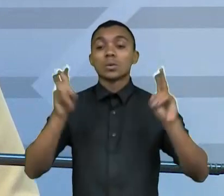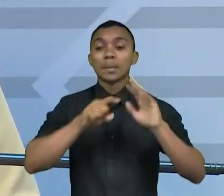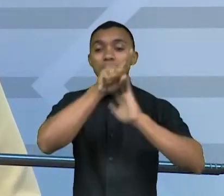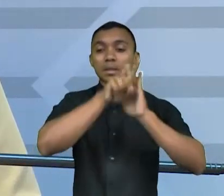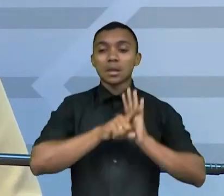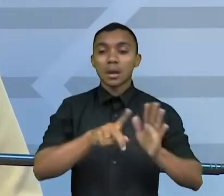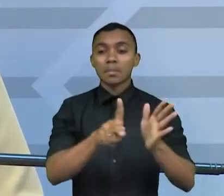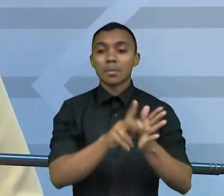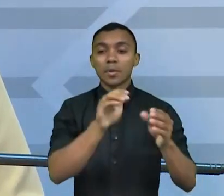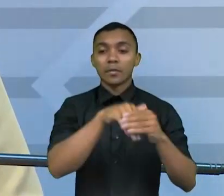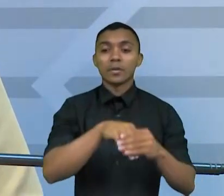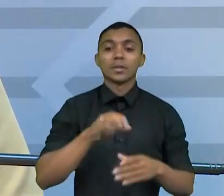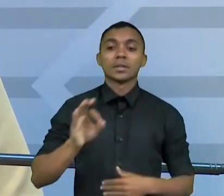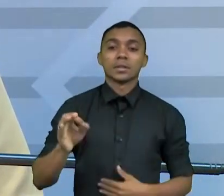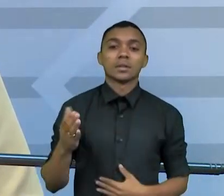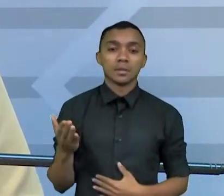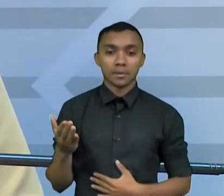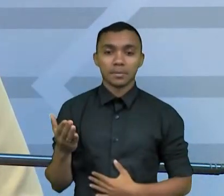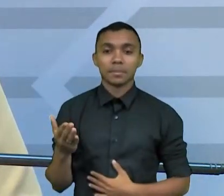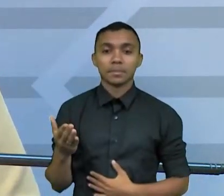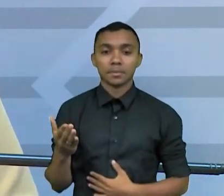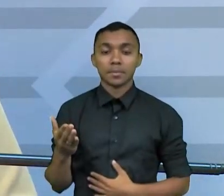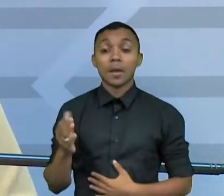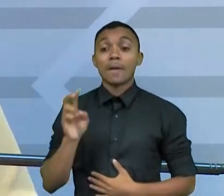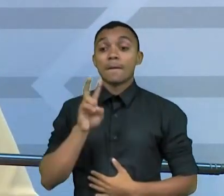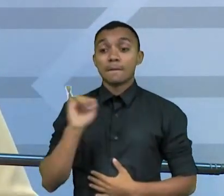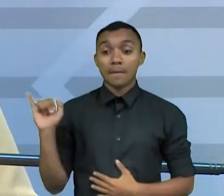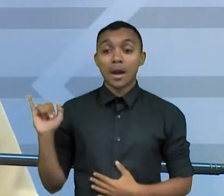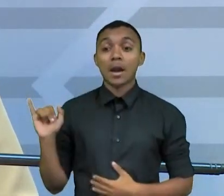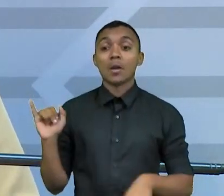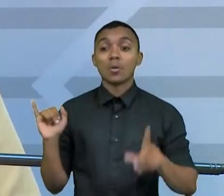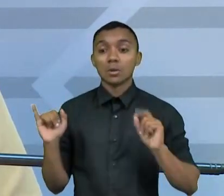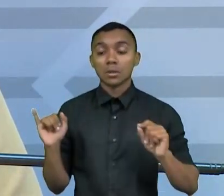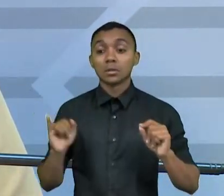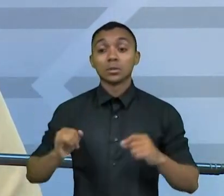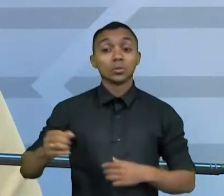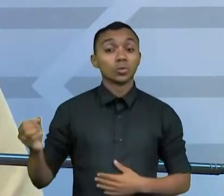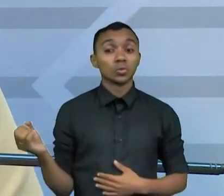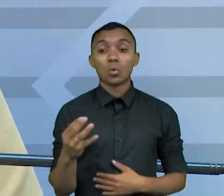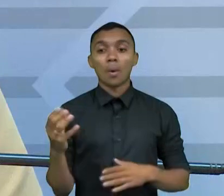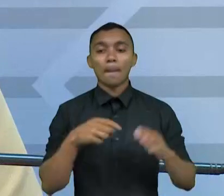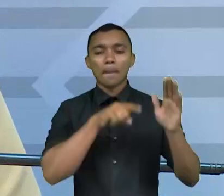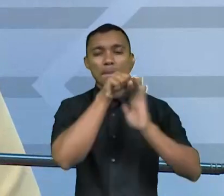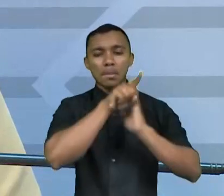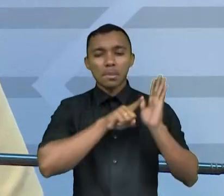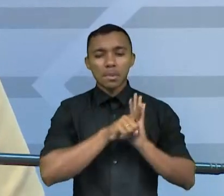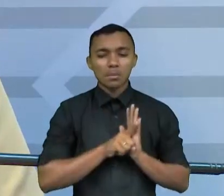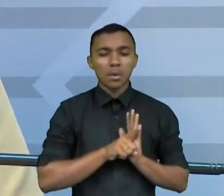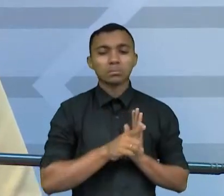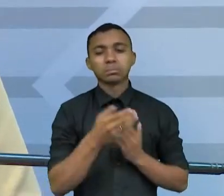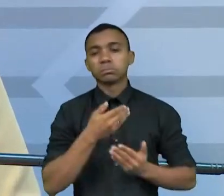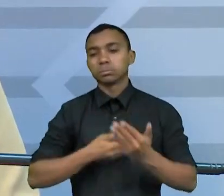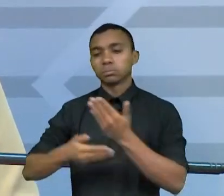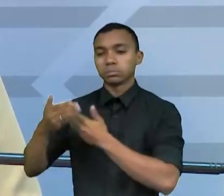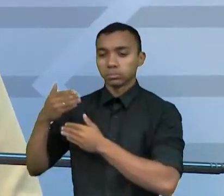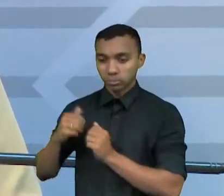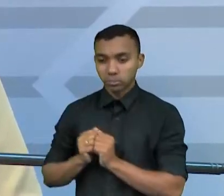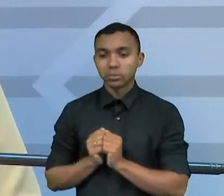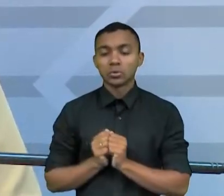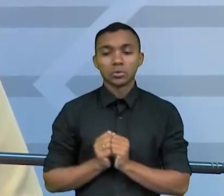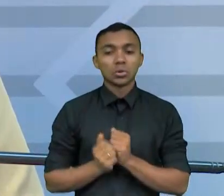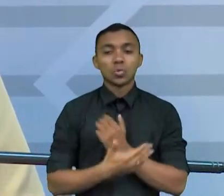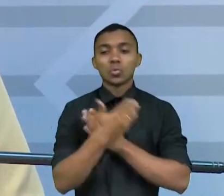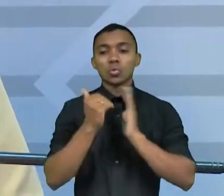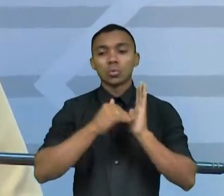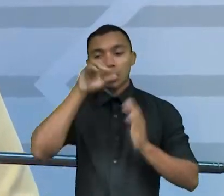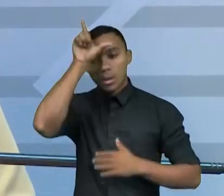eleitorais e que esse novo texto será alvo de uma ampla rodada de negociações com os líderes de todos